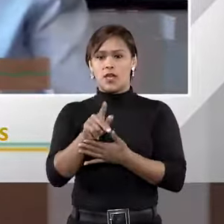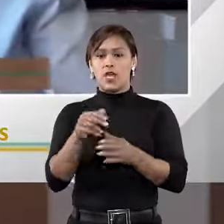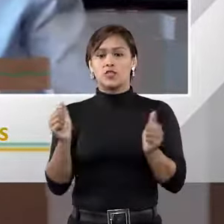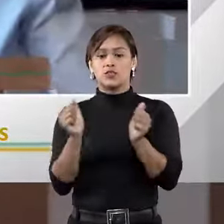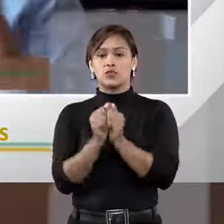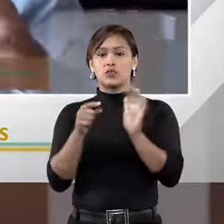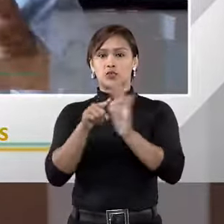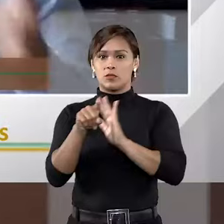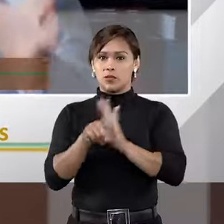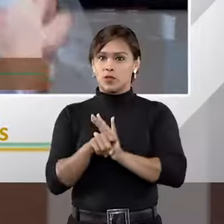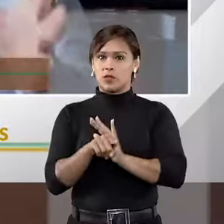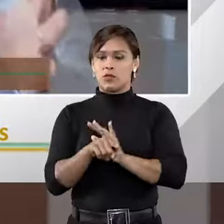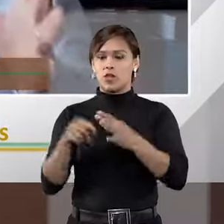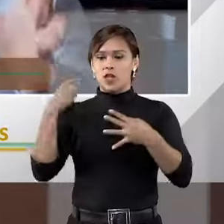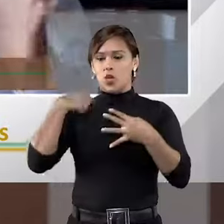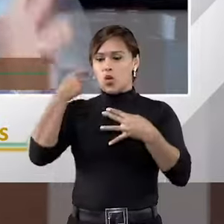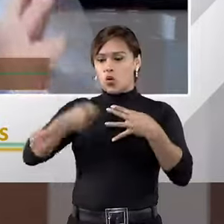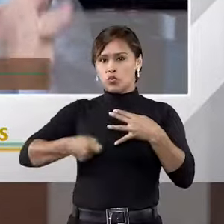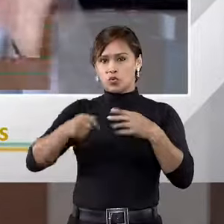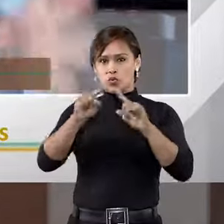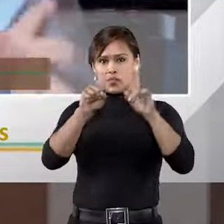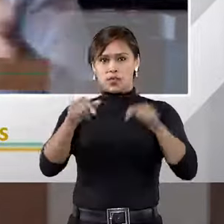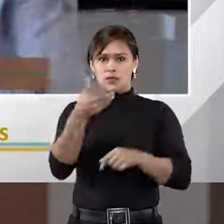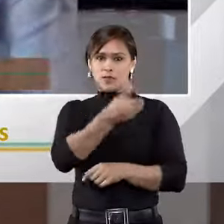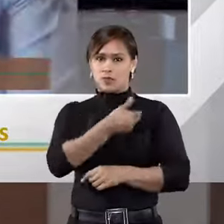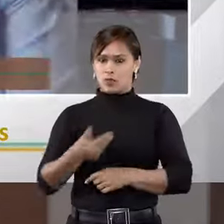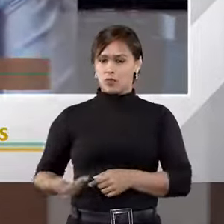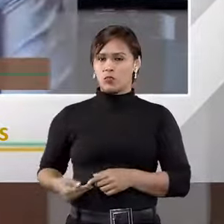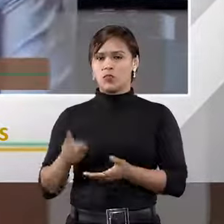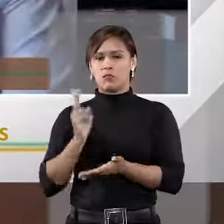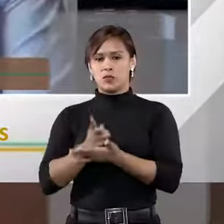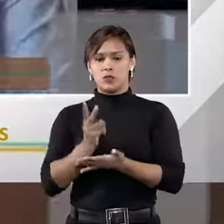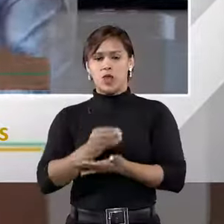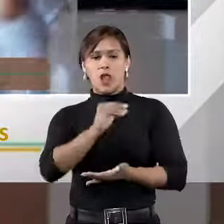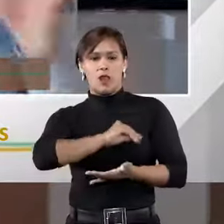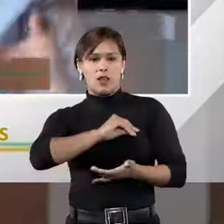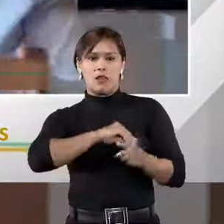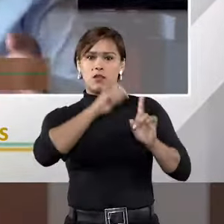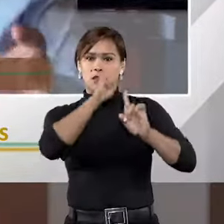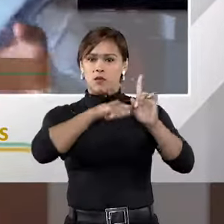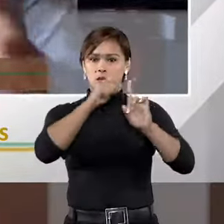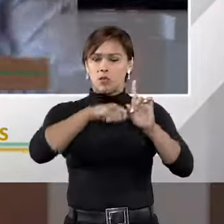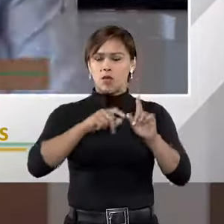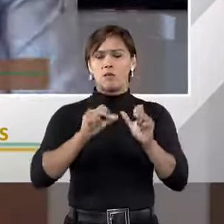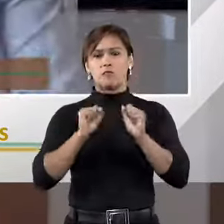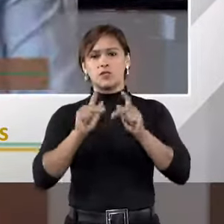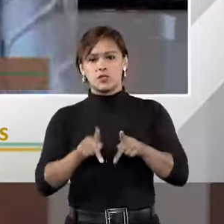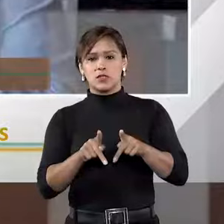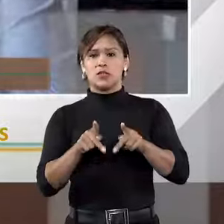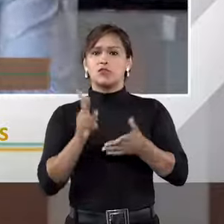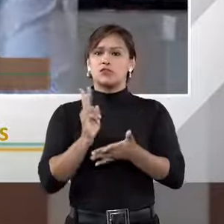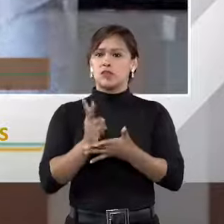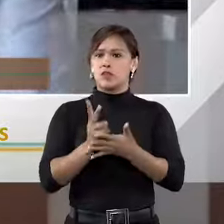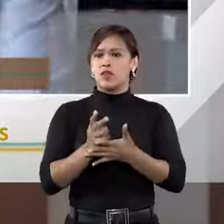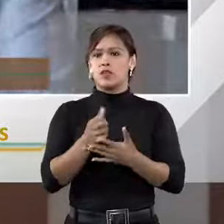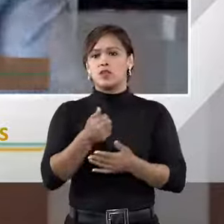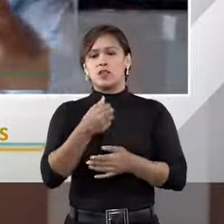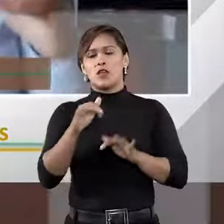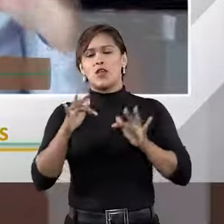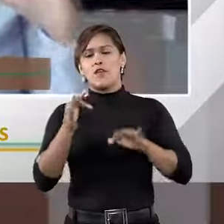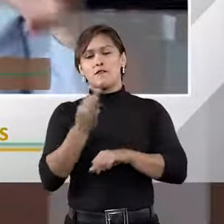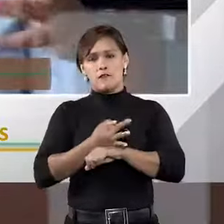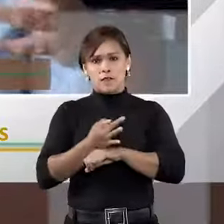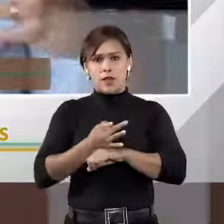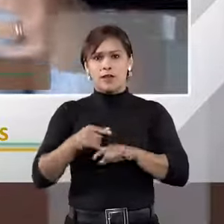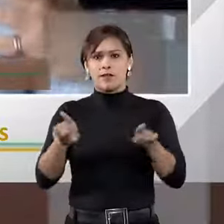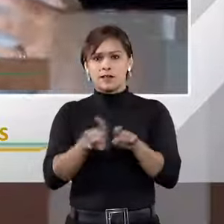agora? Veja, o juiz é um servidor público, ele está ali permanente, ele recebe o salário todo mês, ele vai ter aposentadoria, vai ter férias,